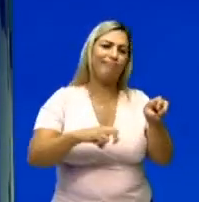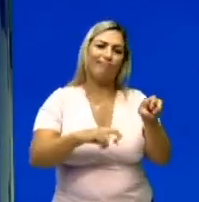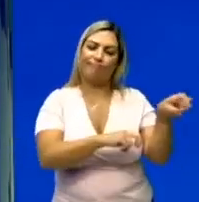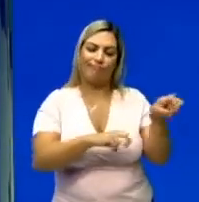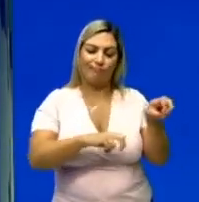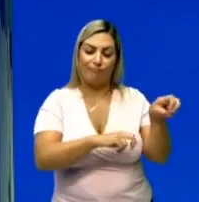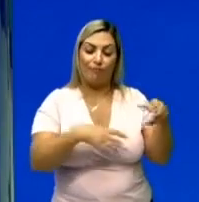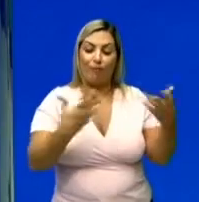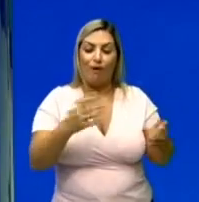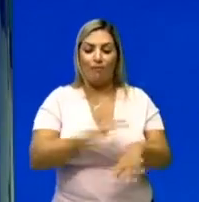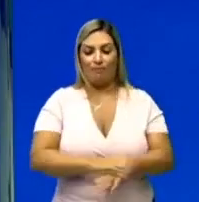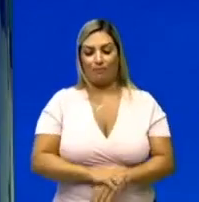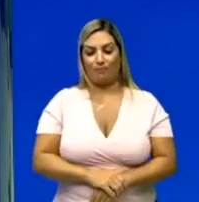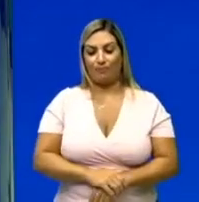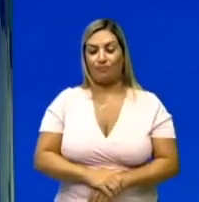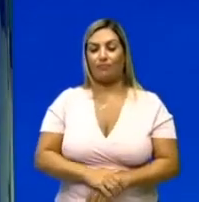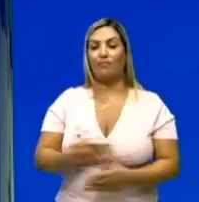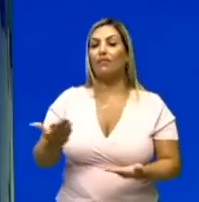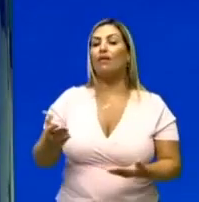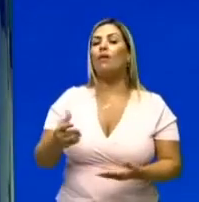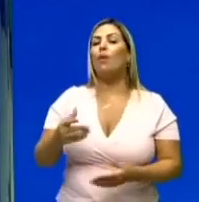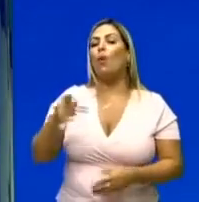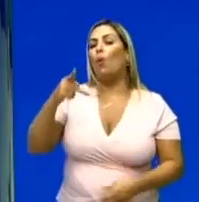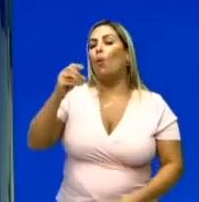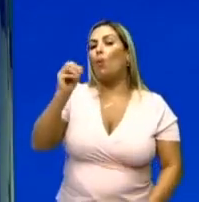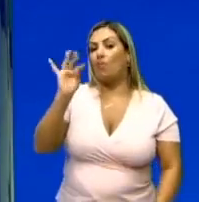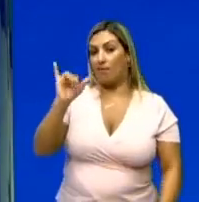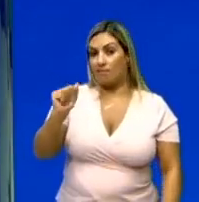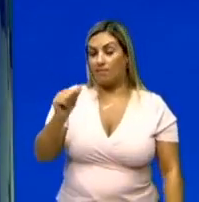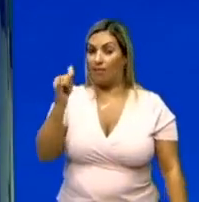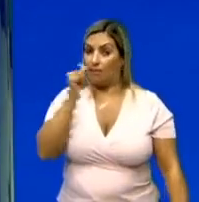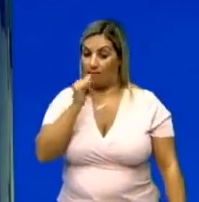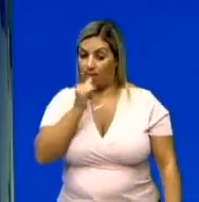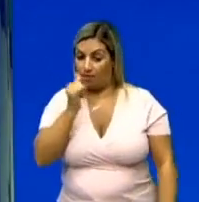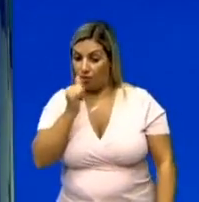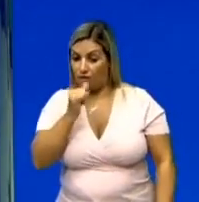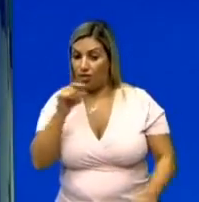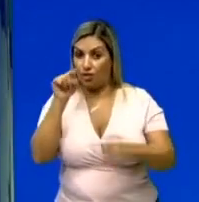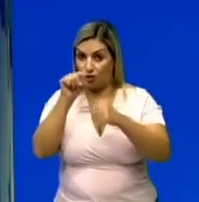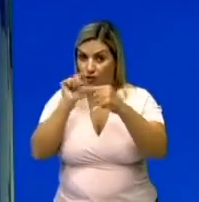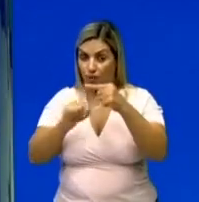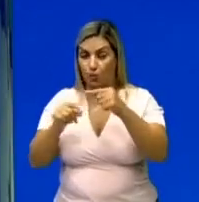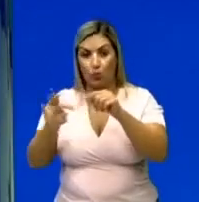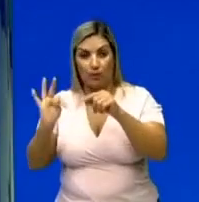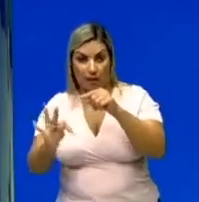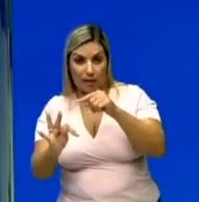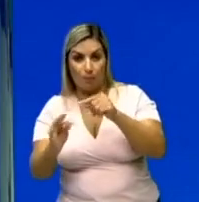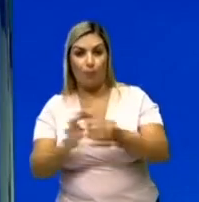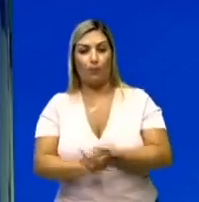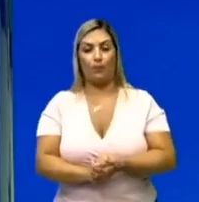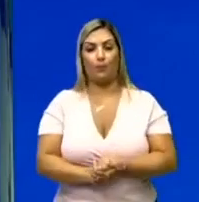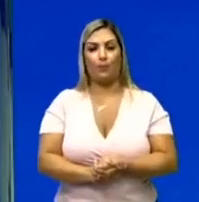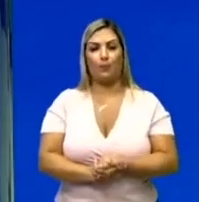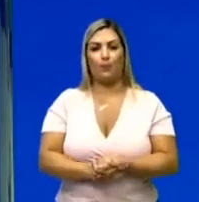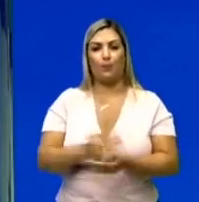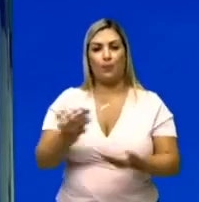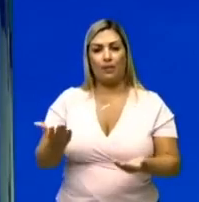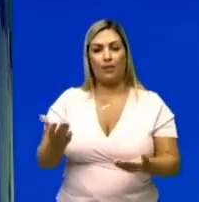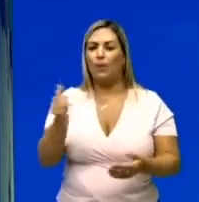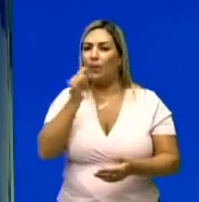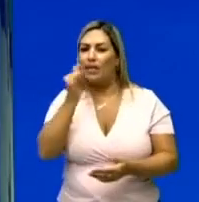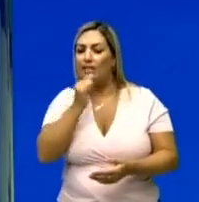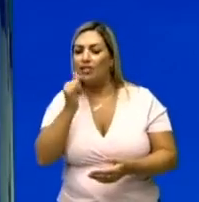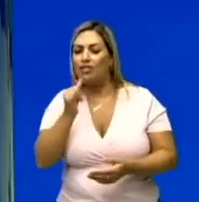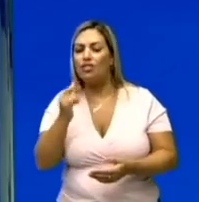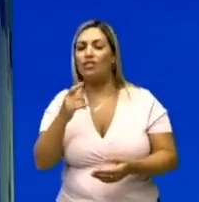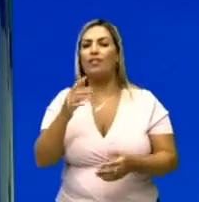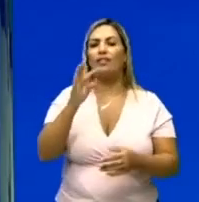Como é que eu calculo potência, pessoal? Olha lá. É a energia dividido pelo meu tempo. E qual é a relação de energia